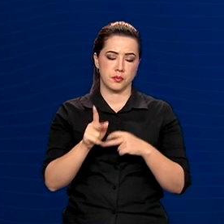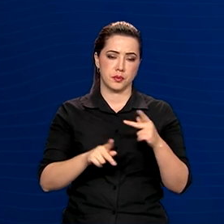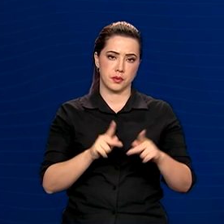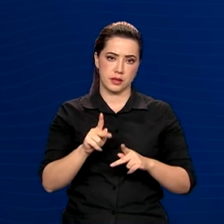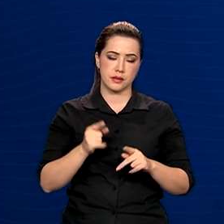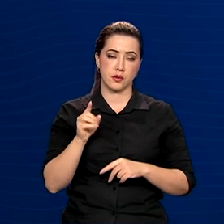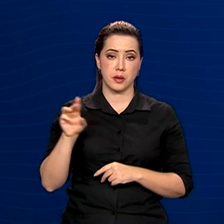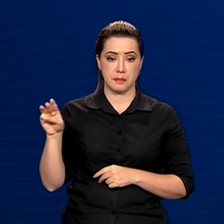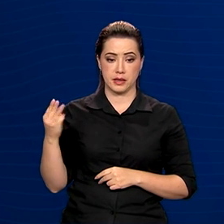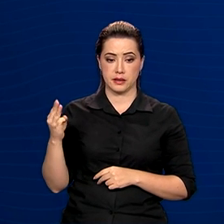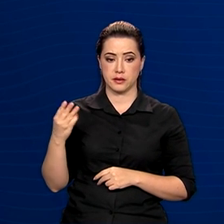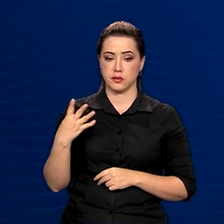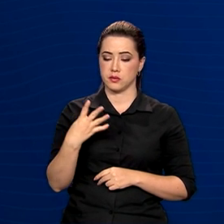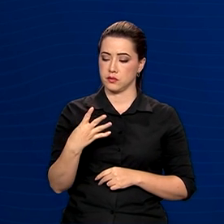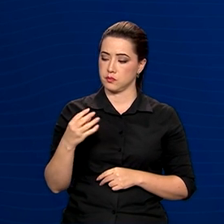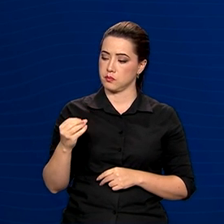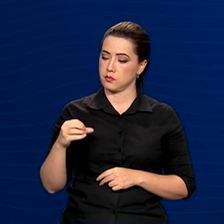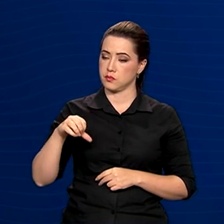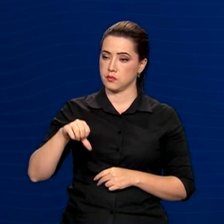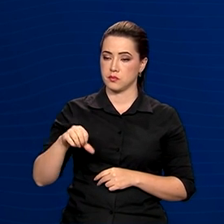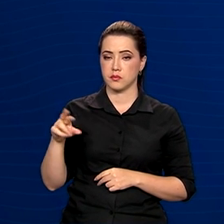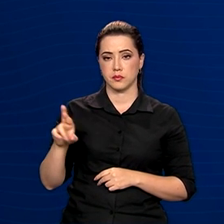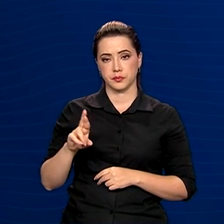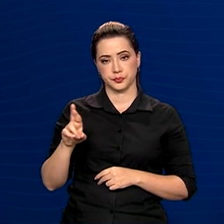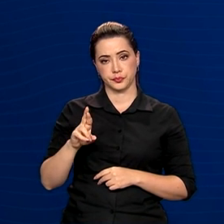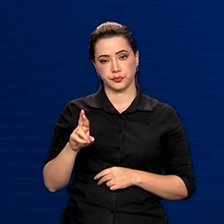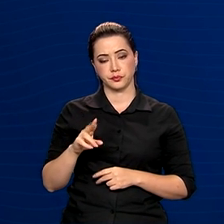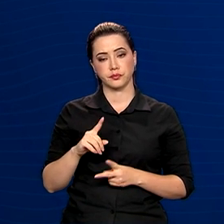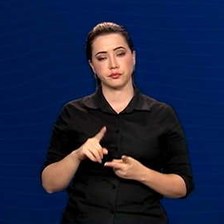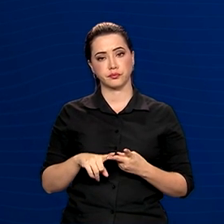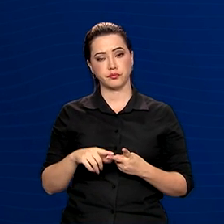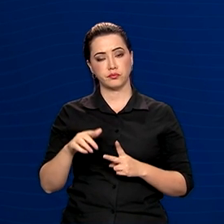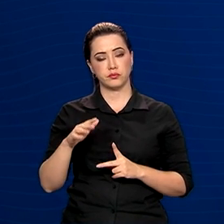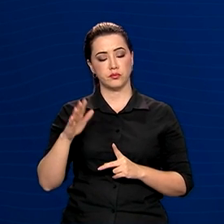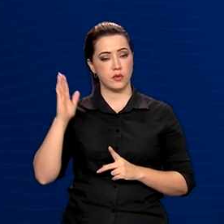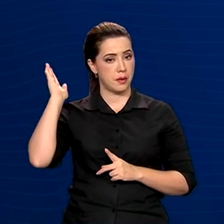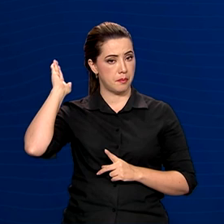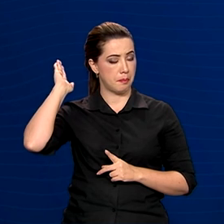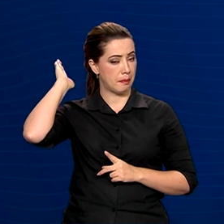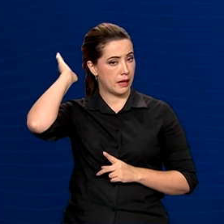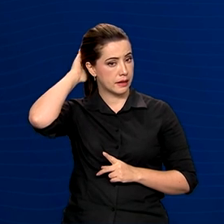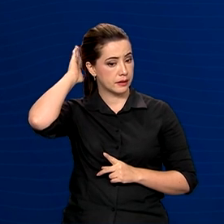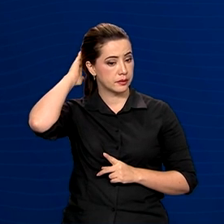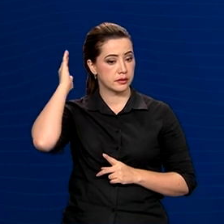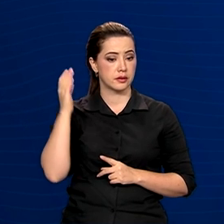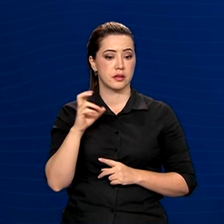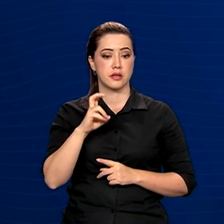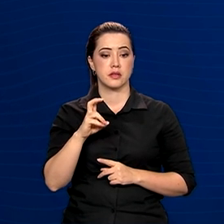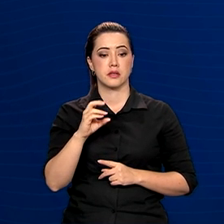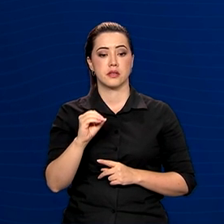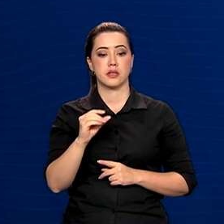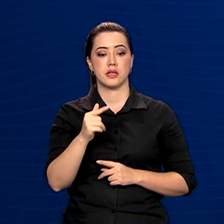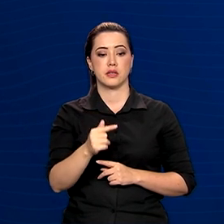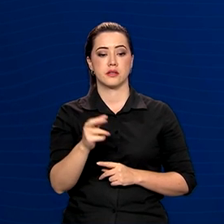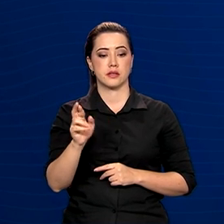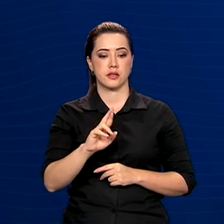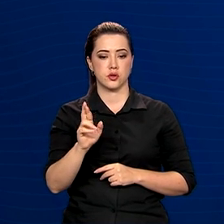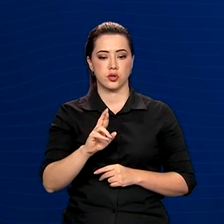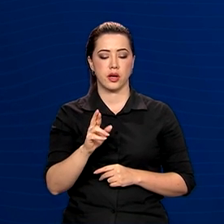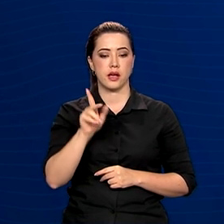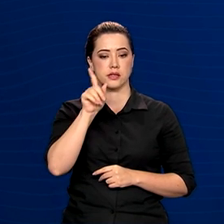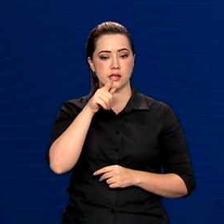são Maranhão, 409 reais, Pará, com 507 reais e Alagoas, com